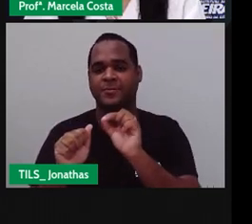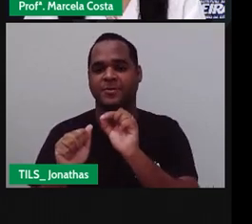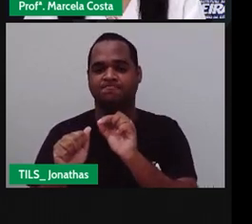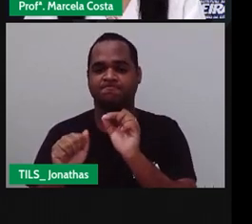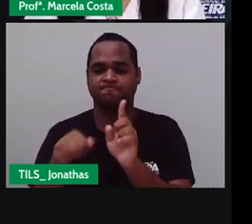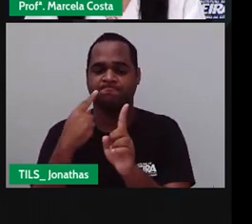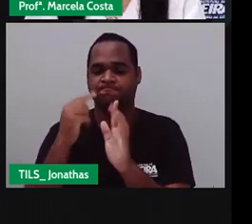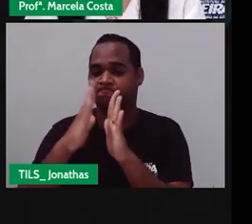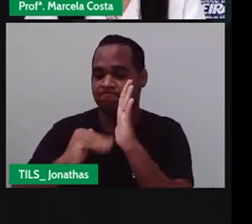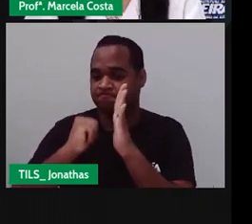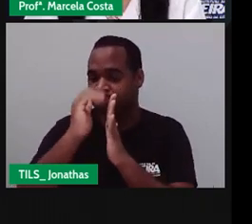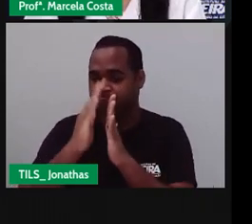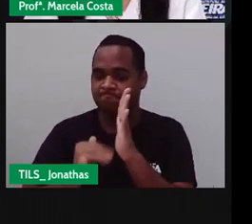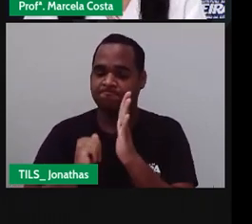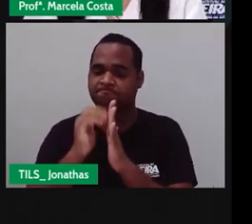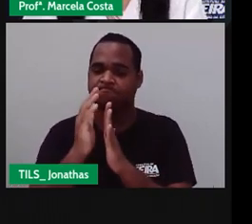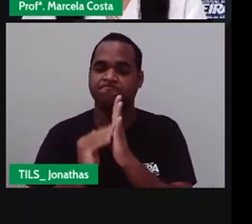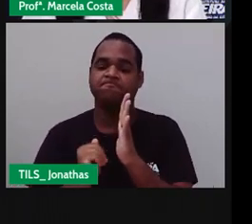Pintura Que está